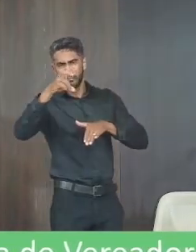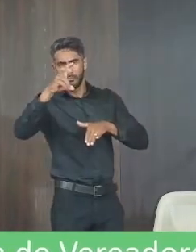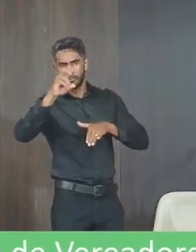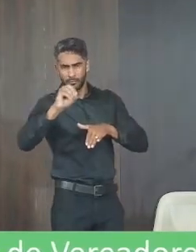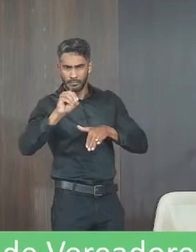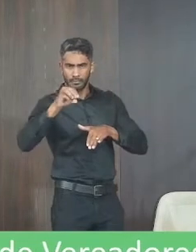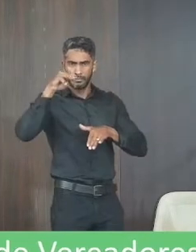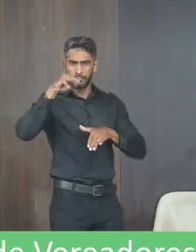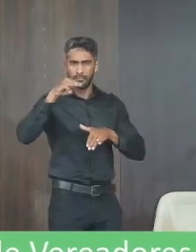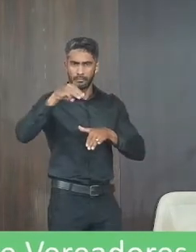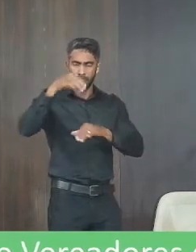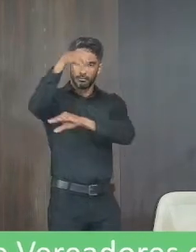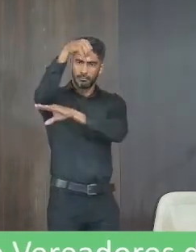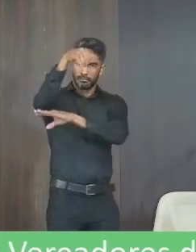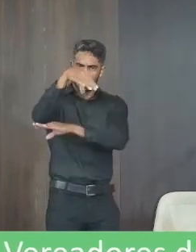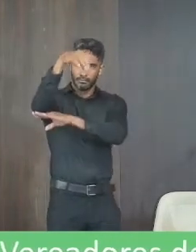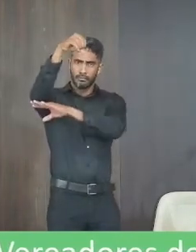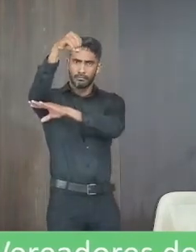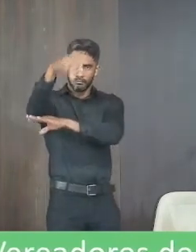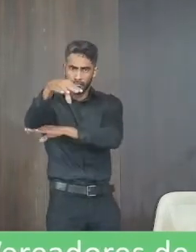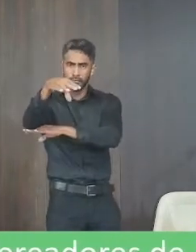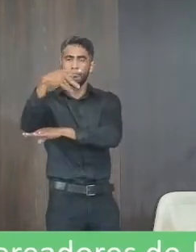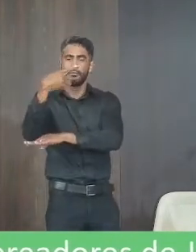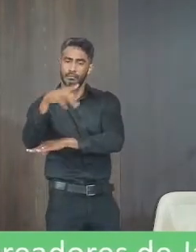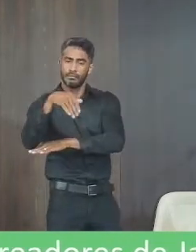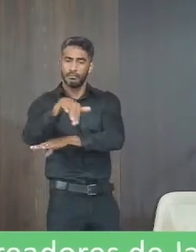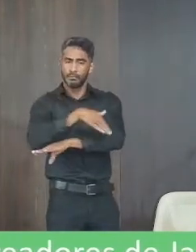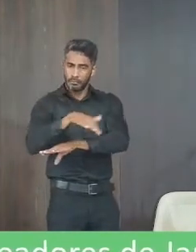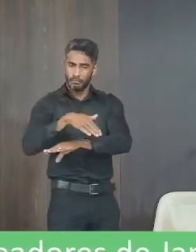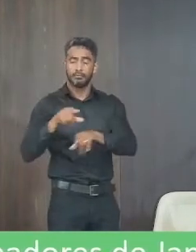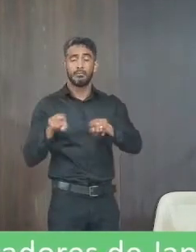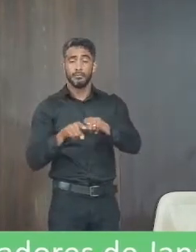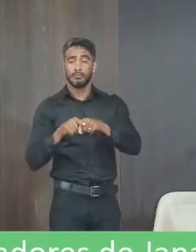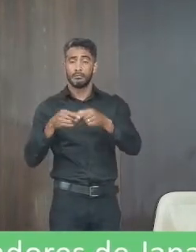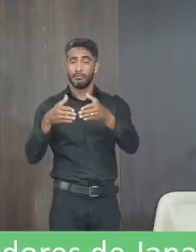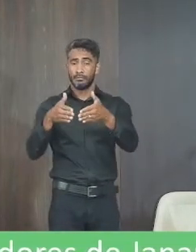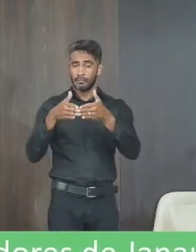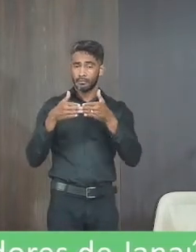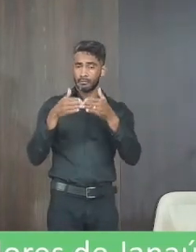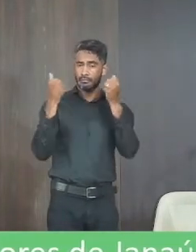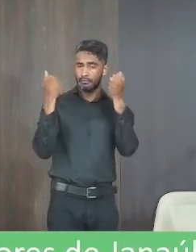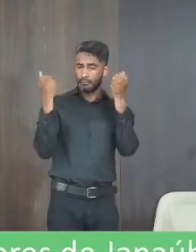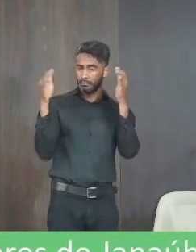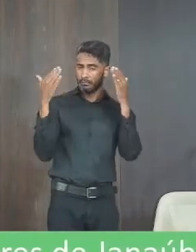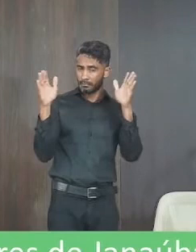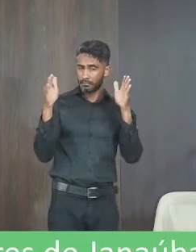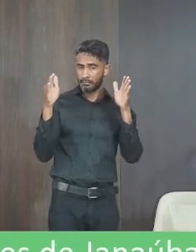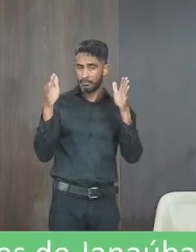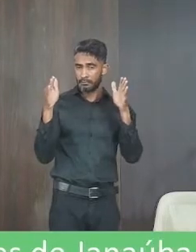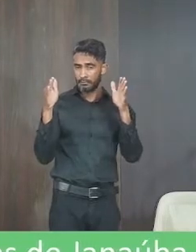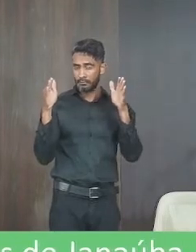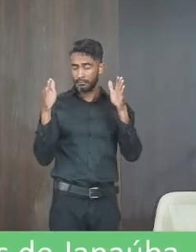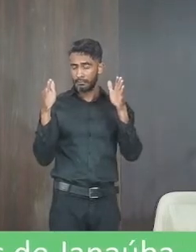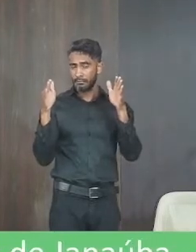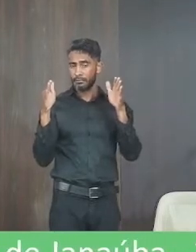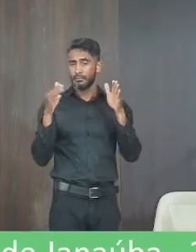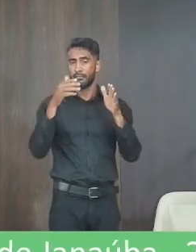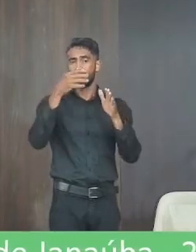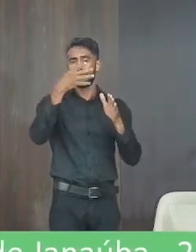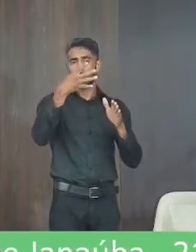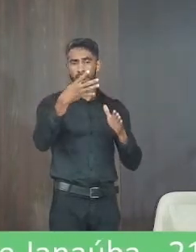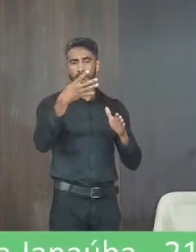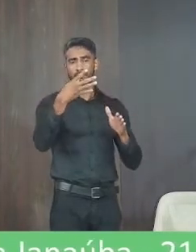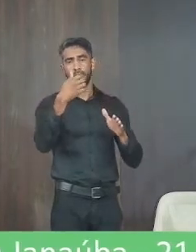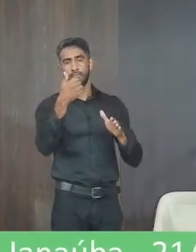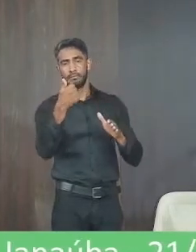porte luminária e também tem o requerimento uma moção de aplausos 417 para a